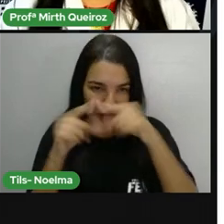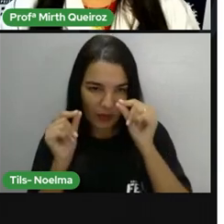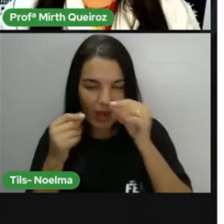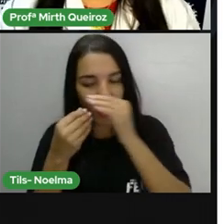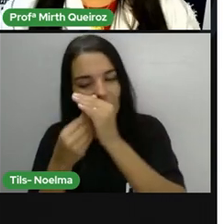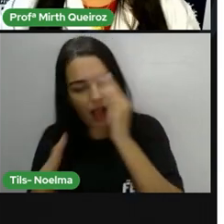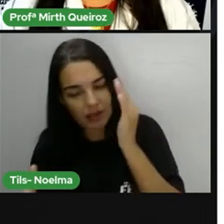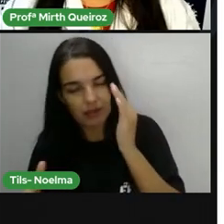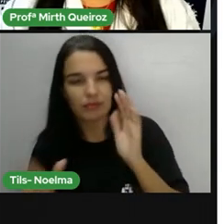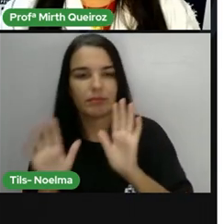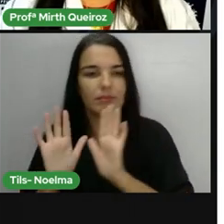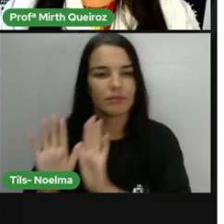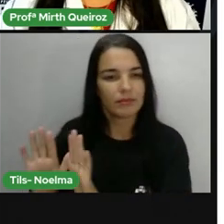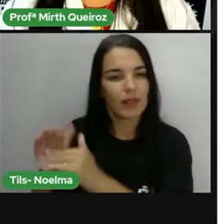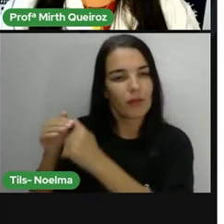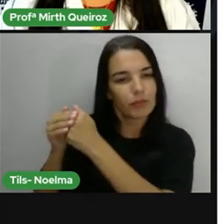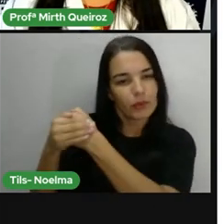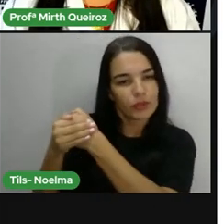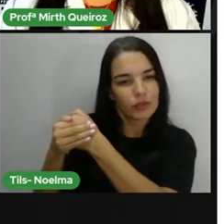evitar a perca de água, certo?